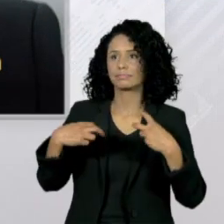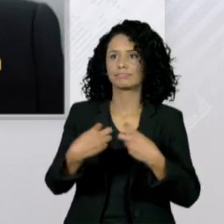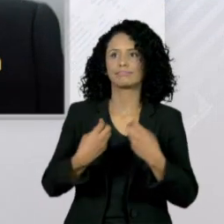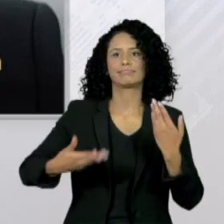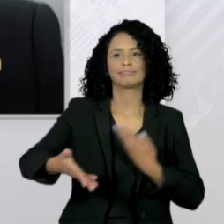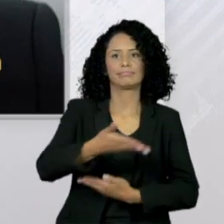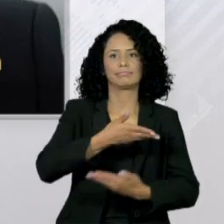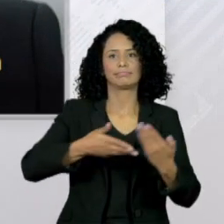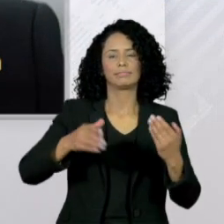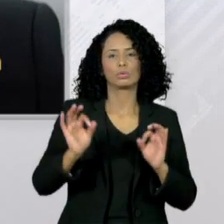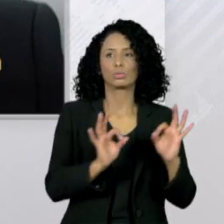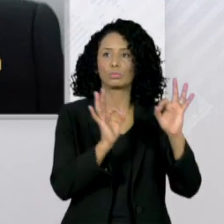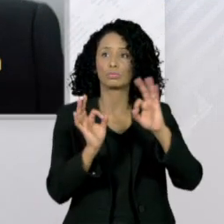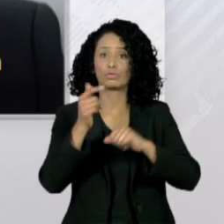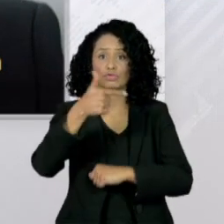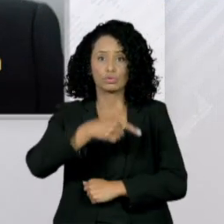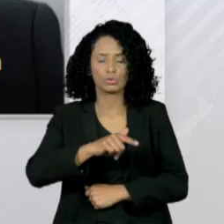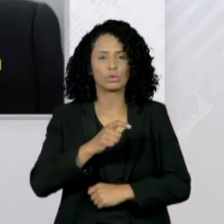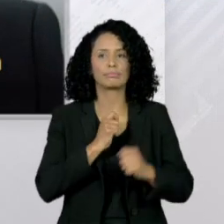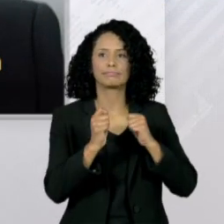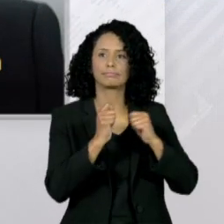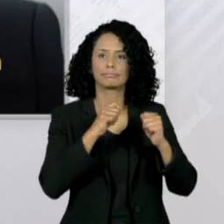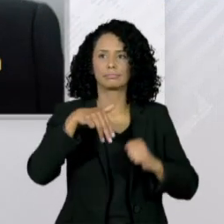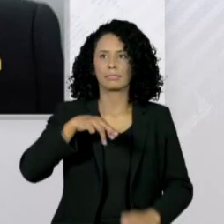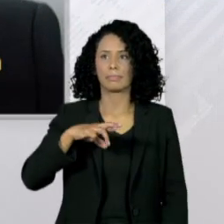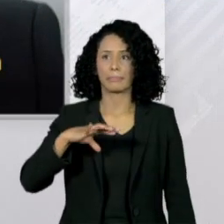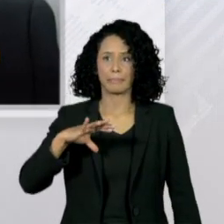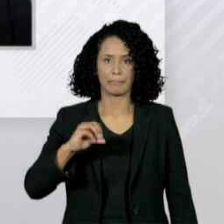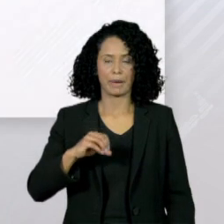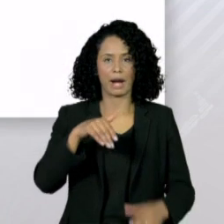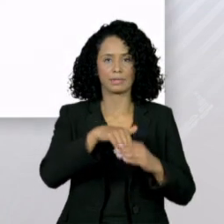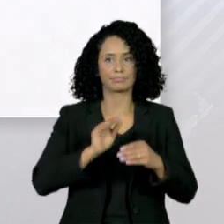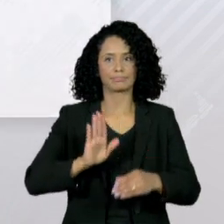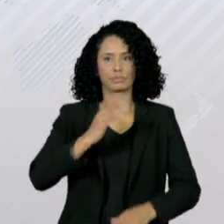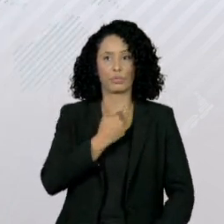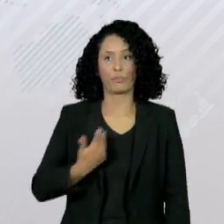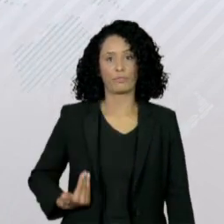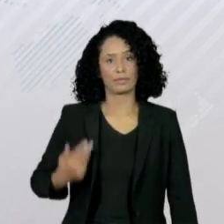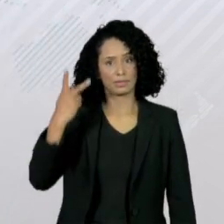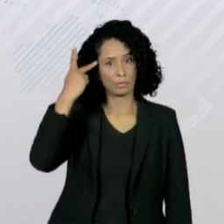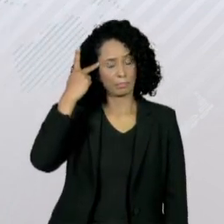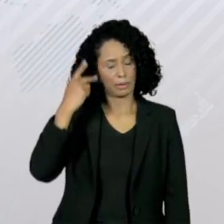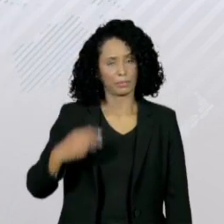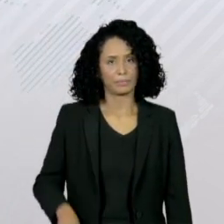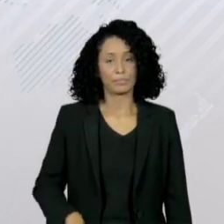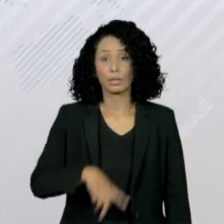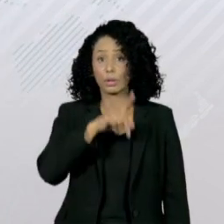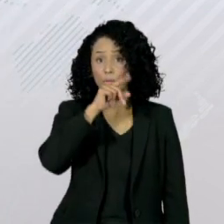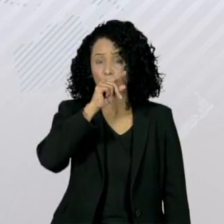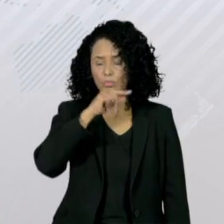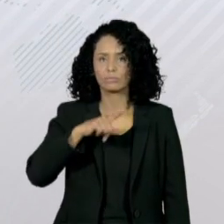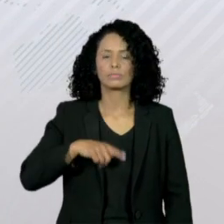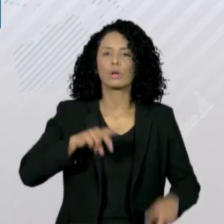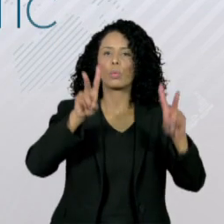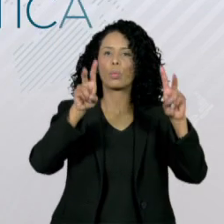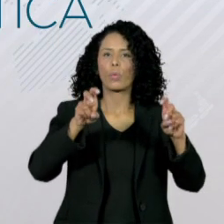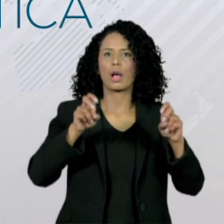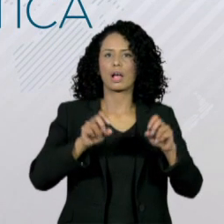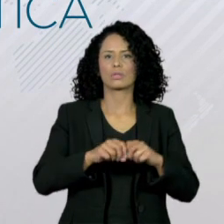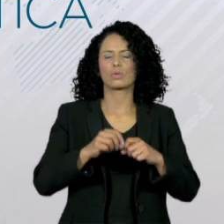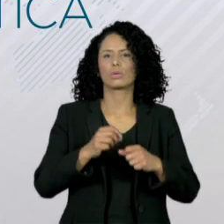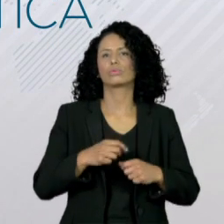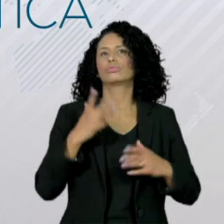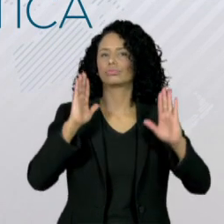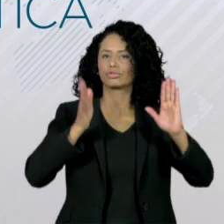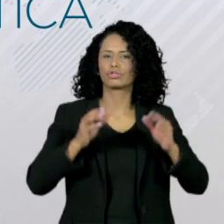que entrevistou Márcio França, pré-candidato ao governo de São Paulo. E no Twitter, entre os assuntos mais comentados